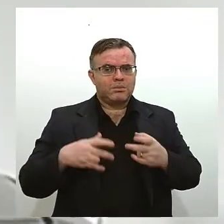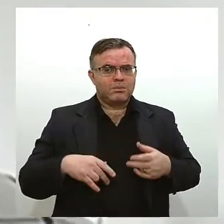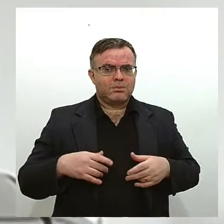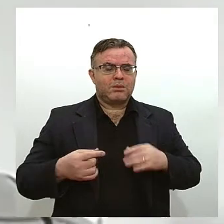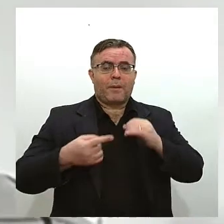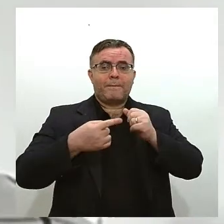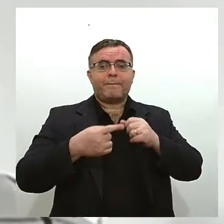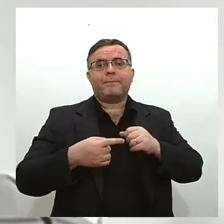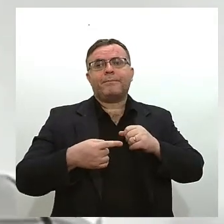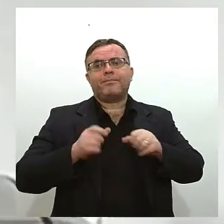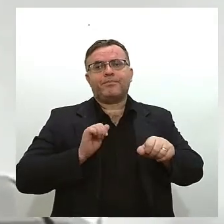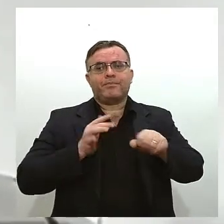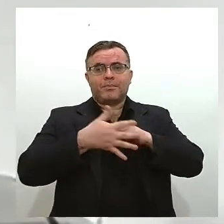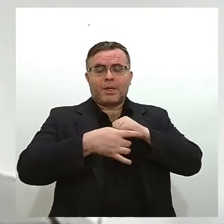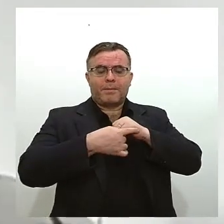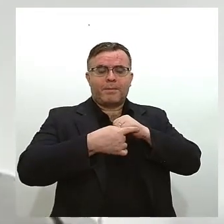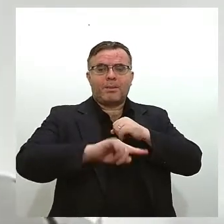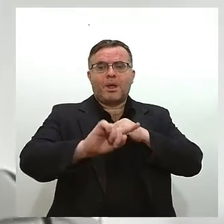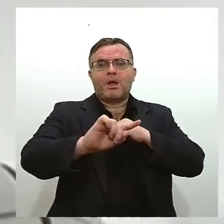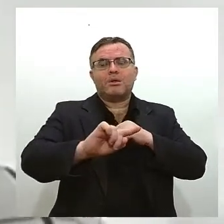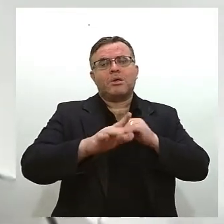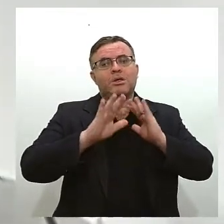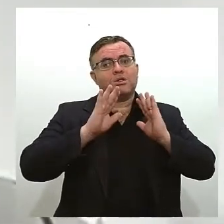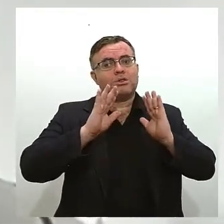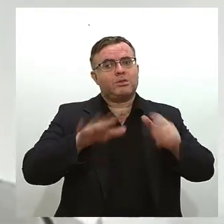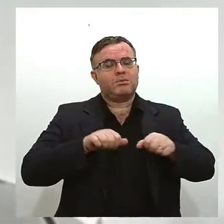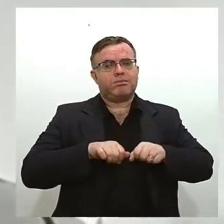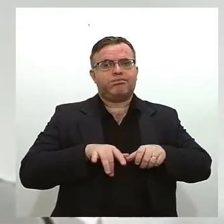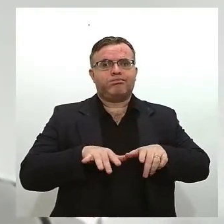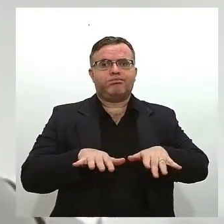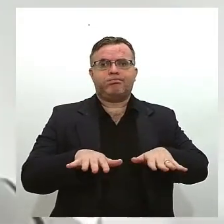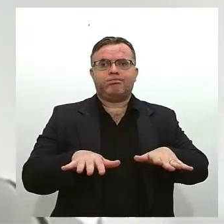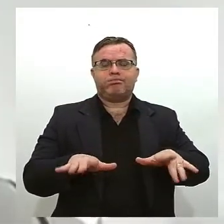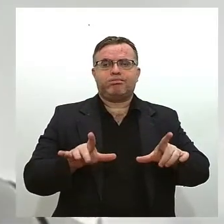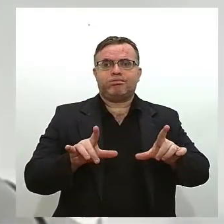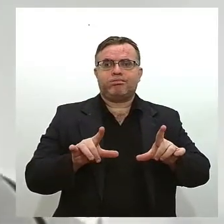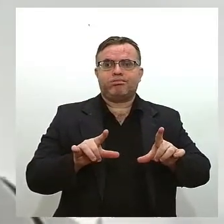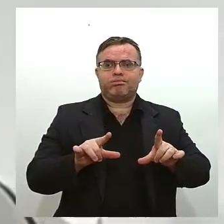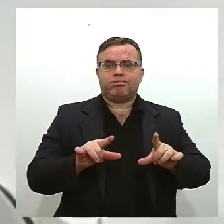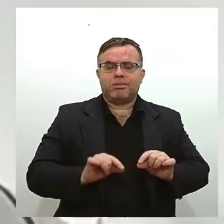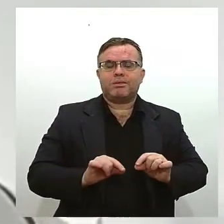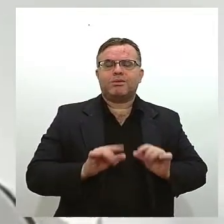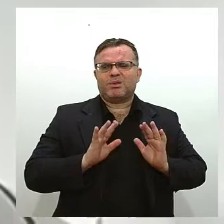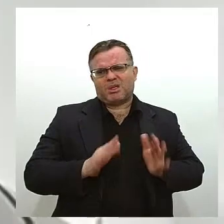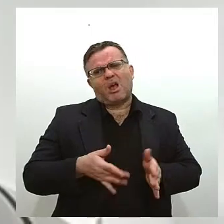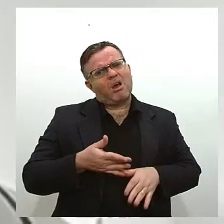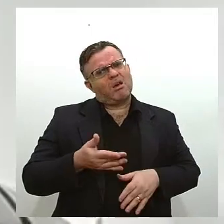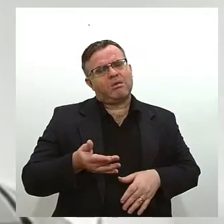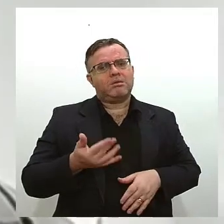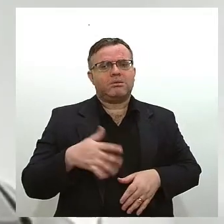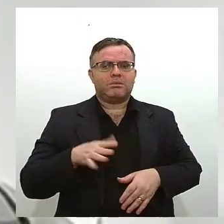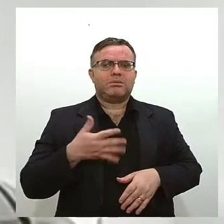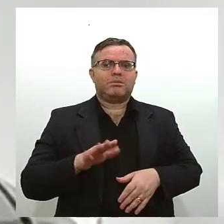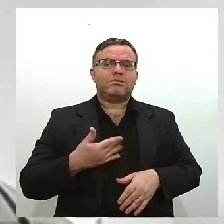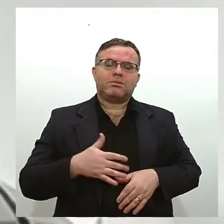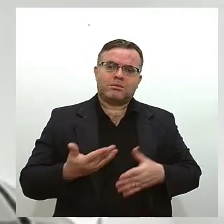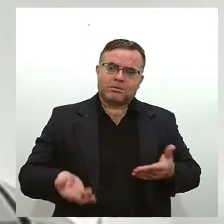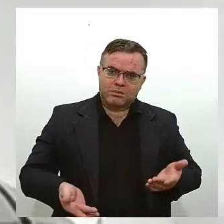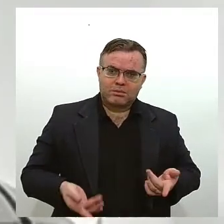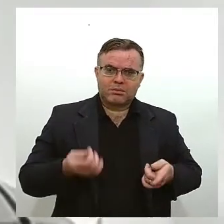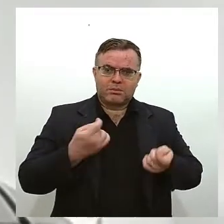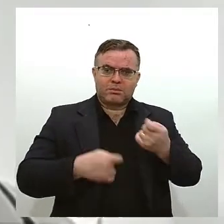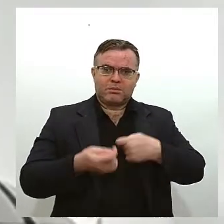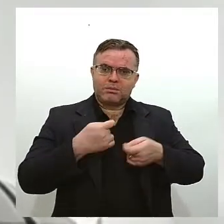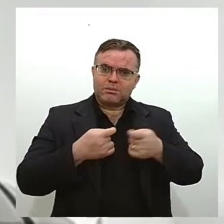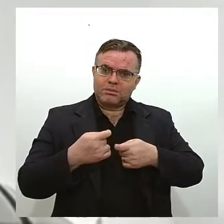covid já tinha se arrefecido tinha reduzido aqui no estado um pouco que os números da economia já